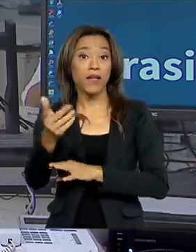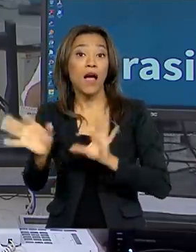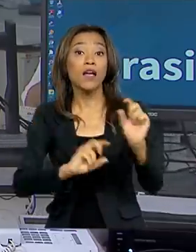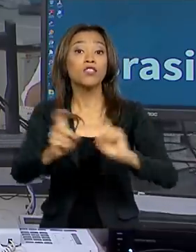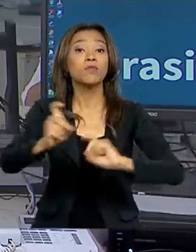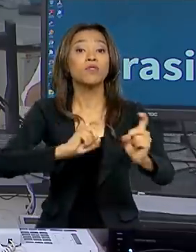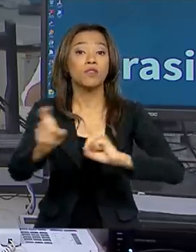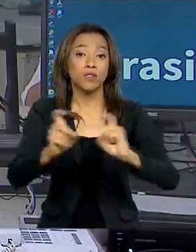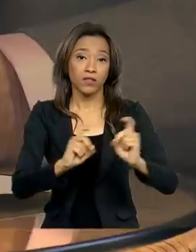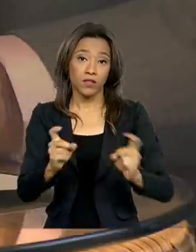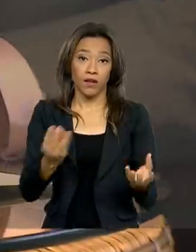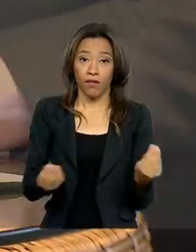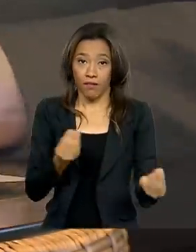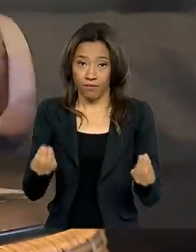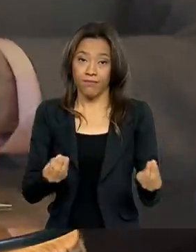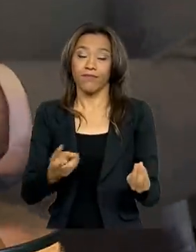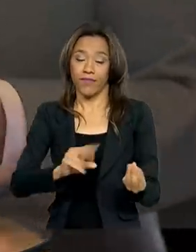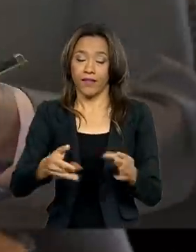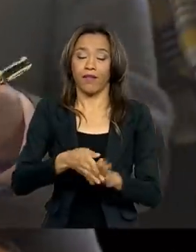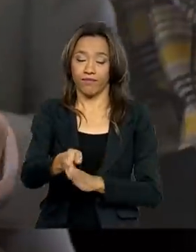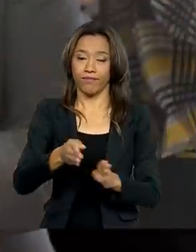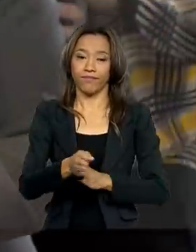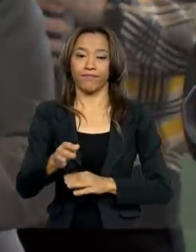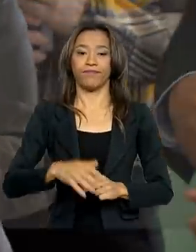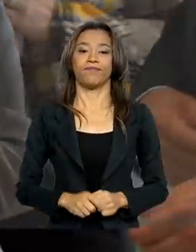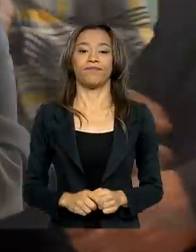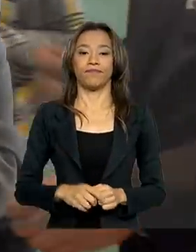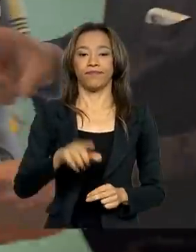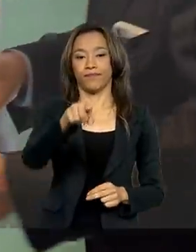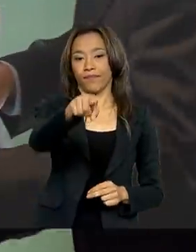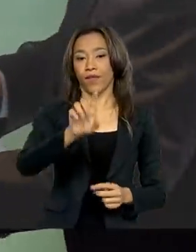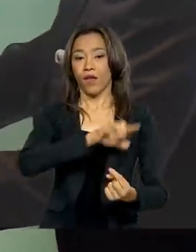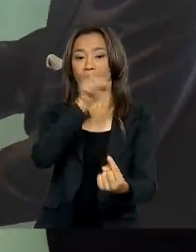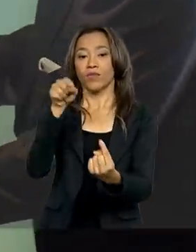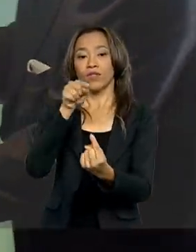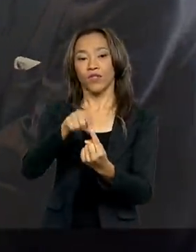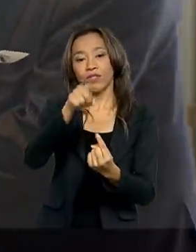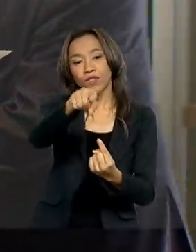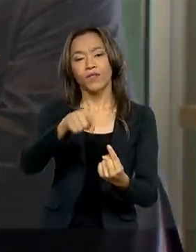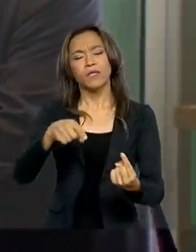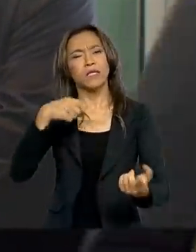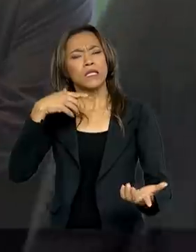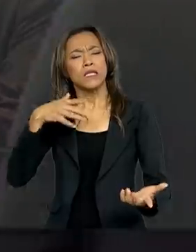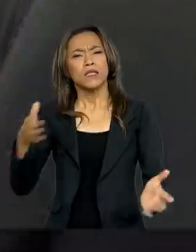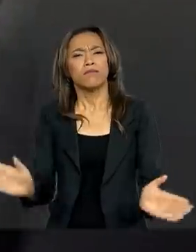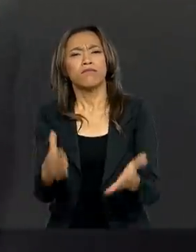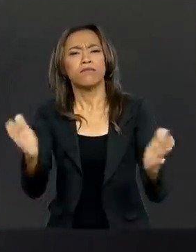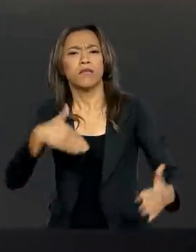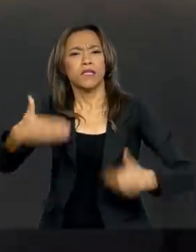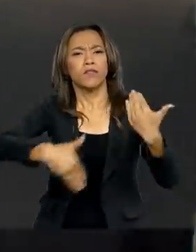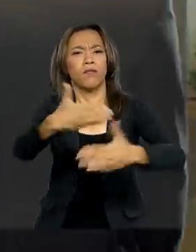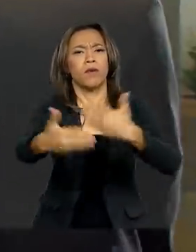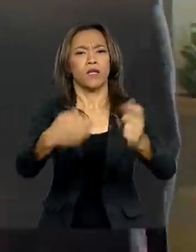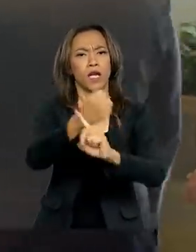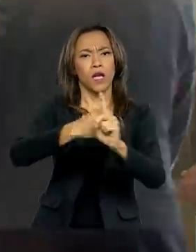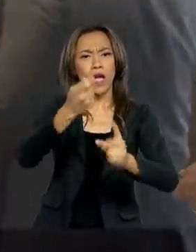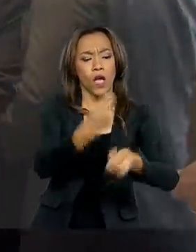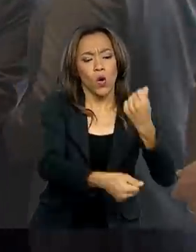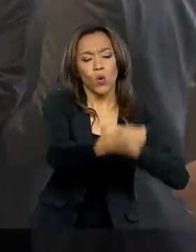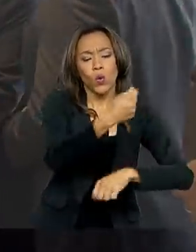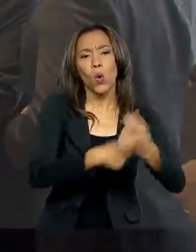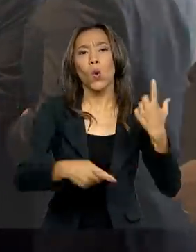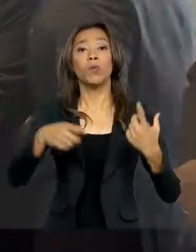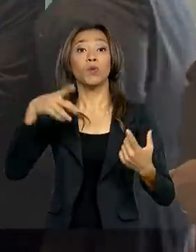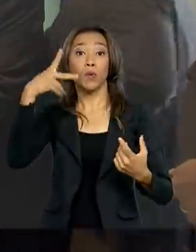negócios. Promover o maior desenvolvimento econômico, social e sustentável no meio rural da